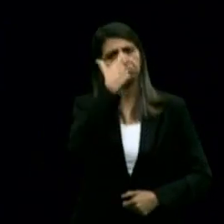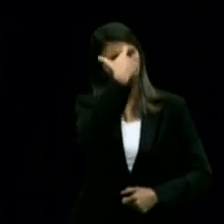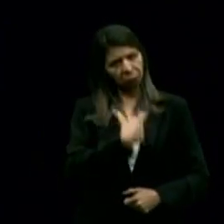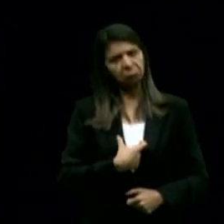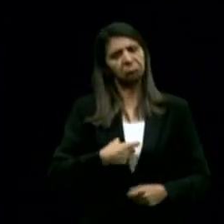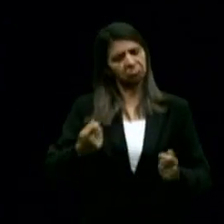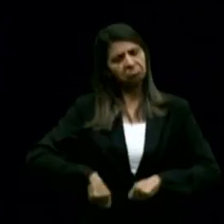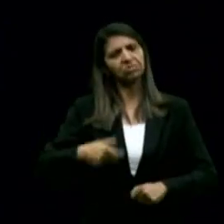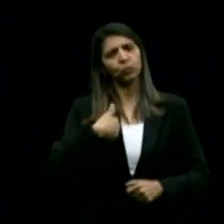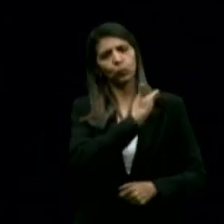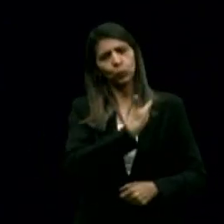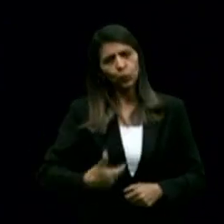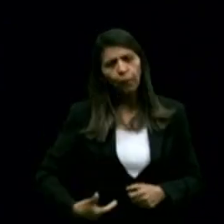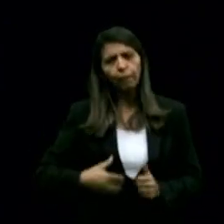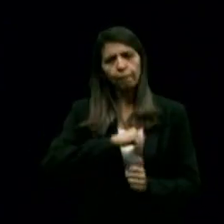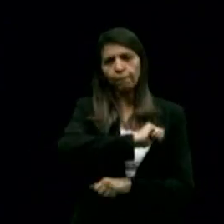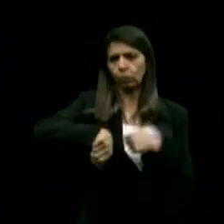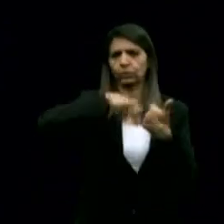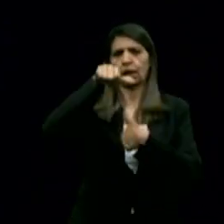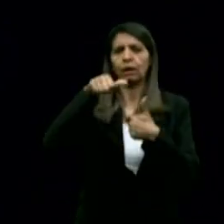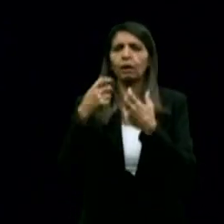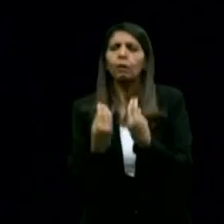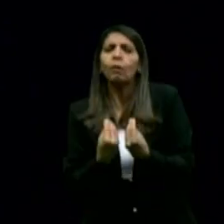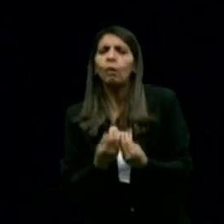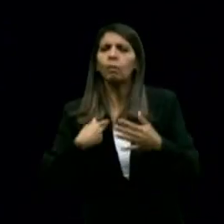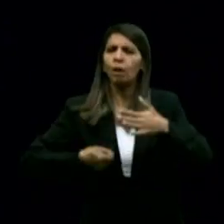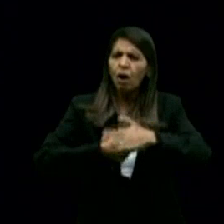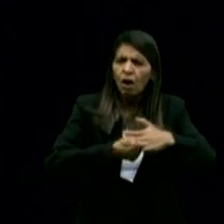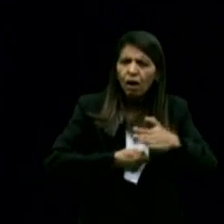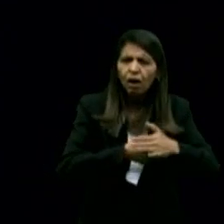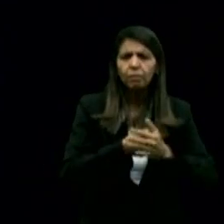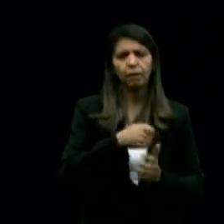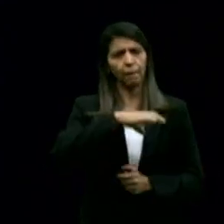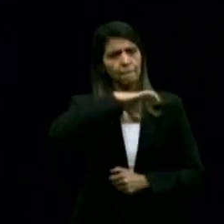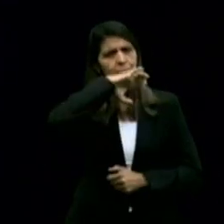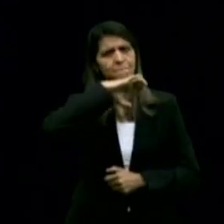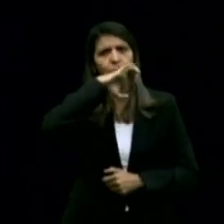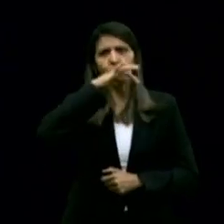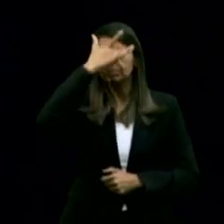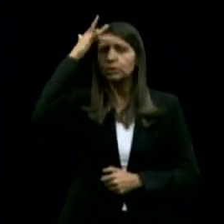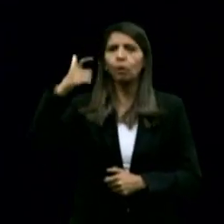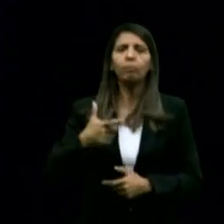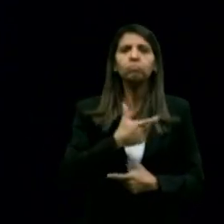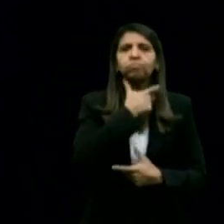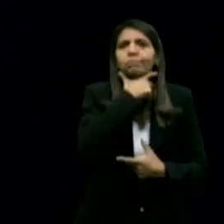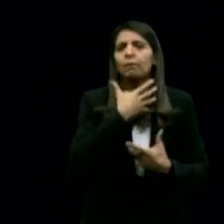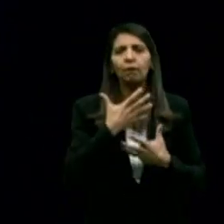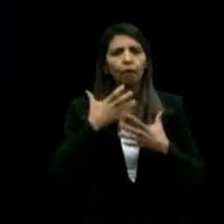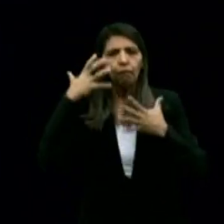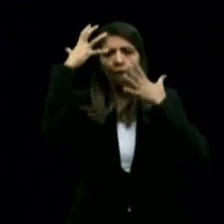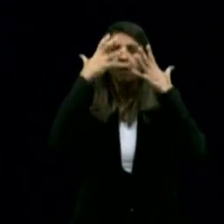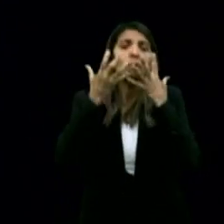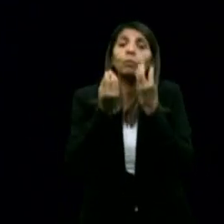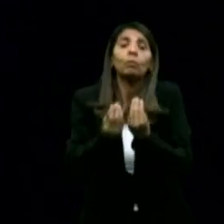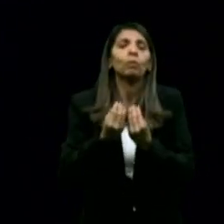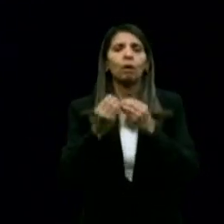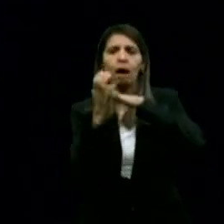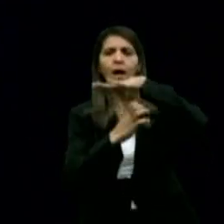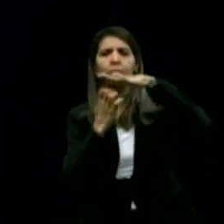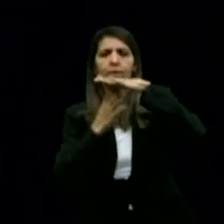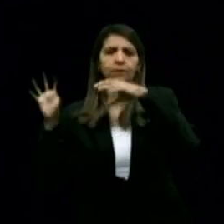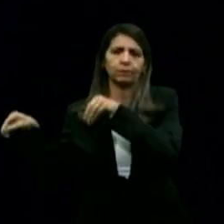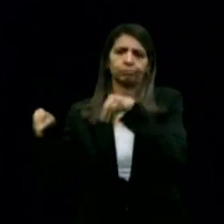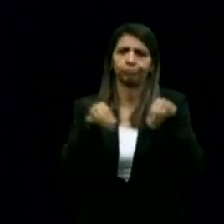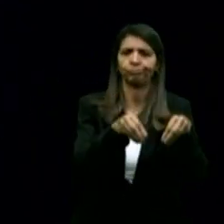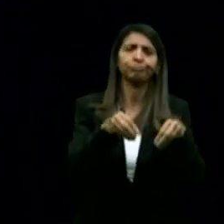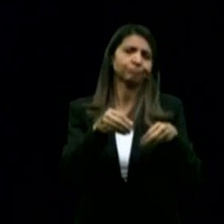a lógica. Um governo que cobra muito imposto, que asfixia o setor produtivo, ele não pode pensar na atração de empresas e,